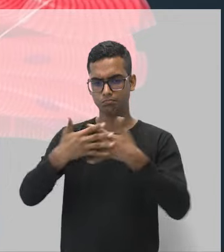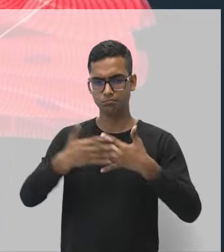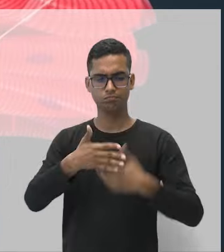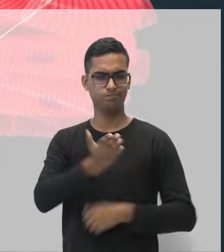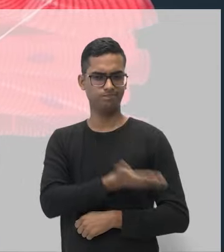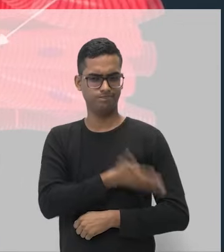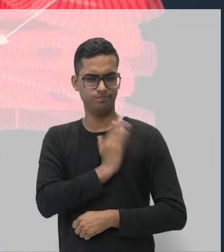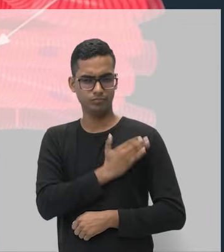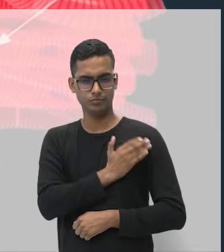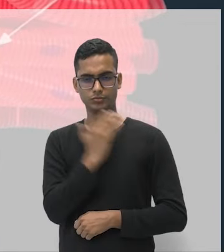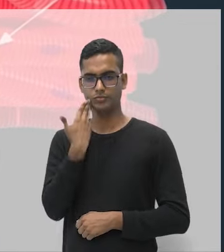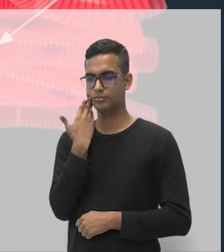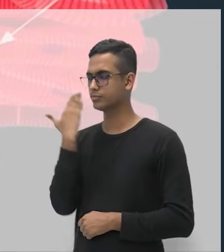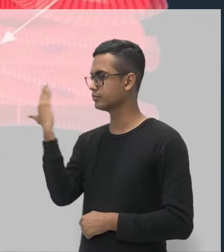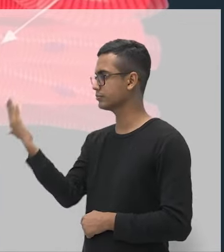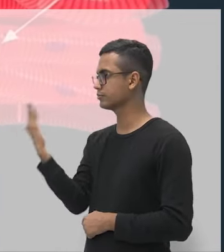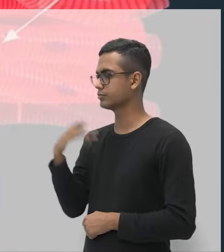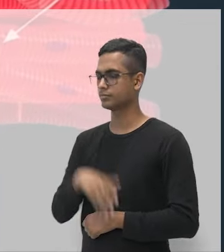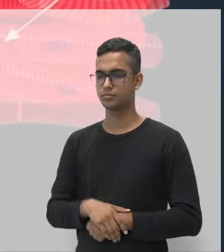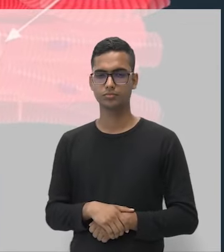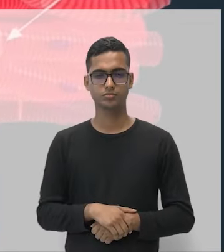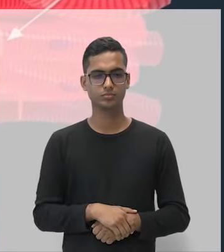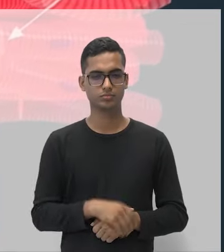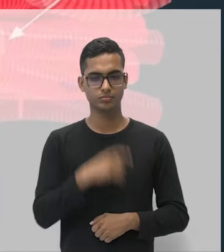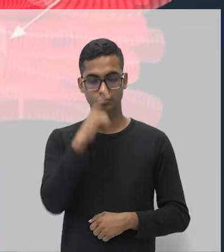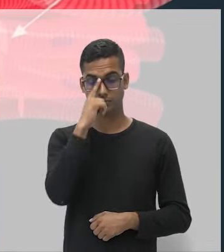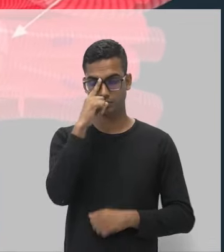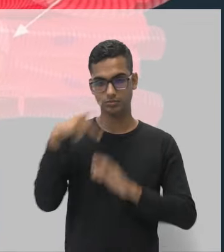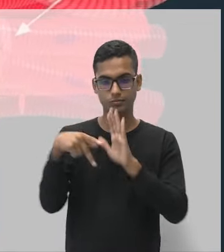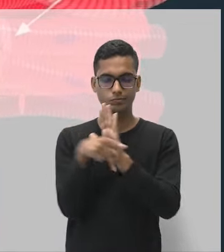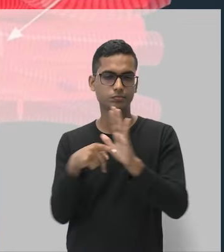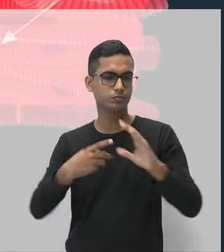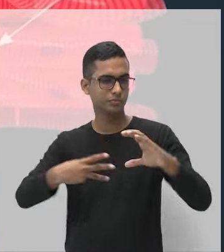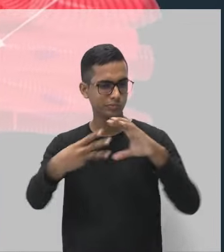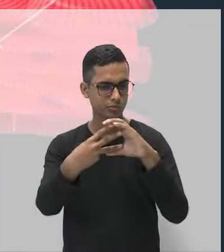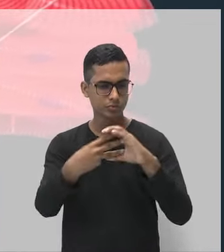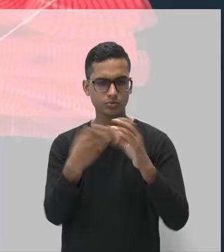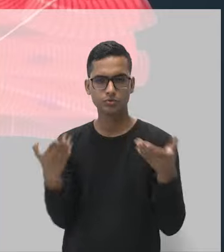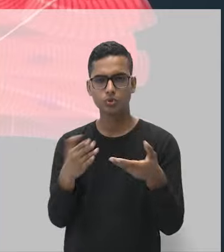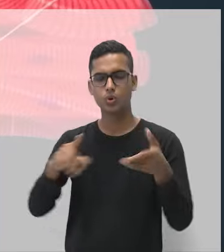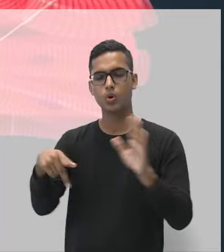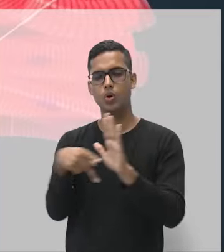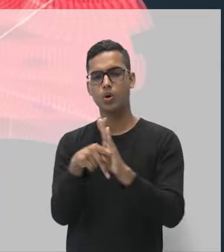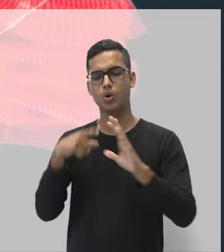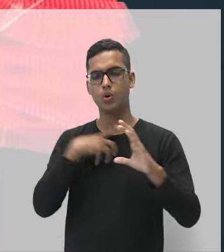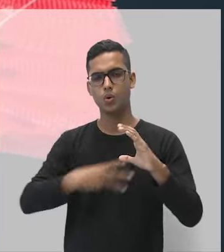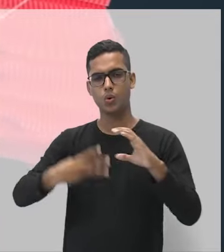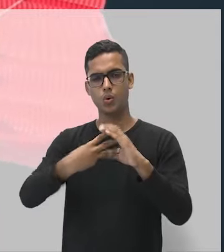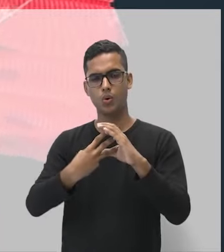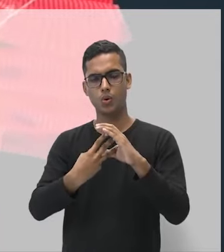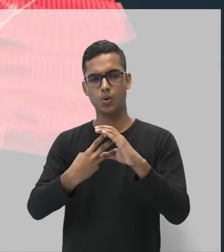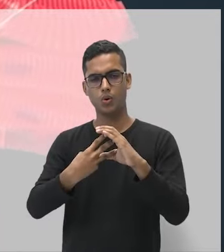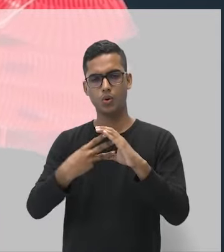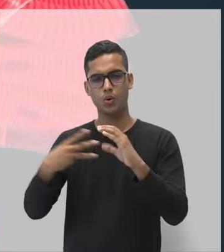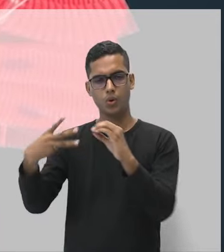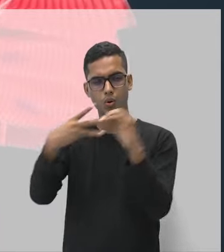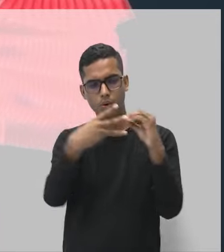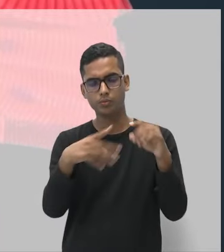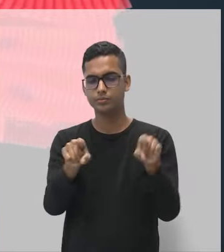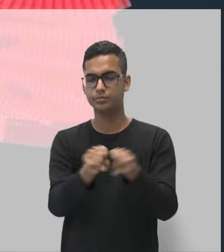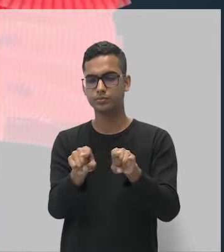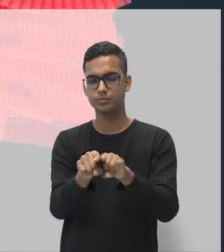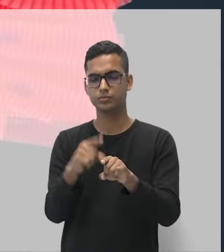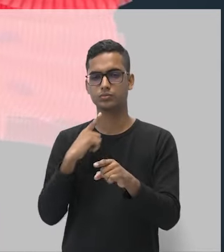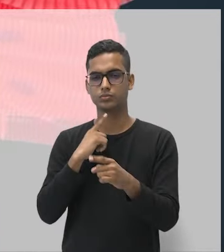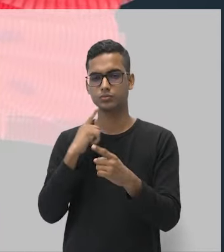as células já passam a ser unicelular e bicelular,